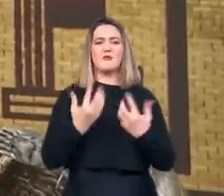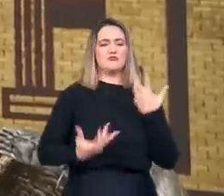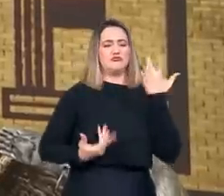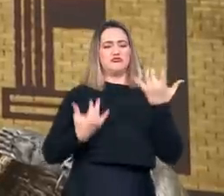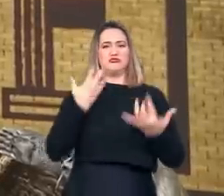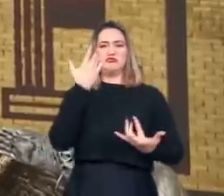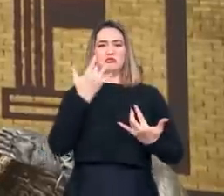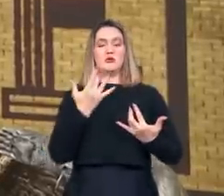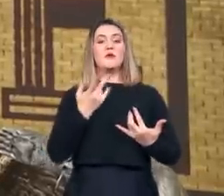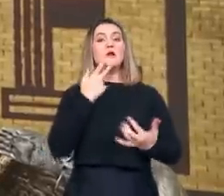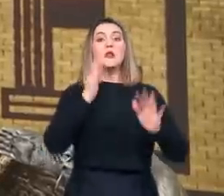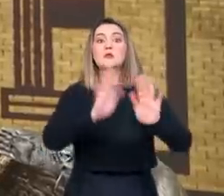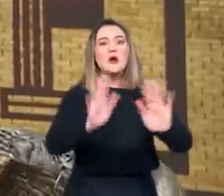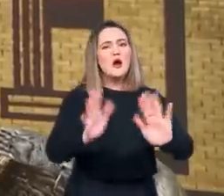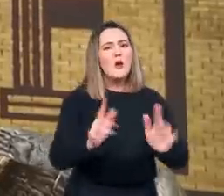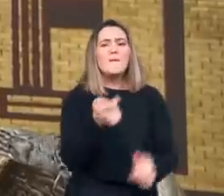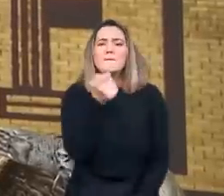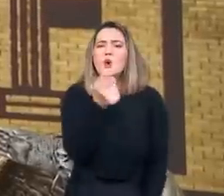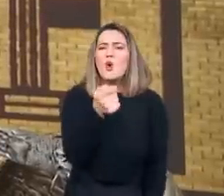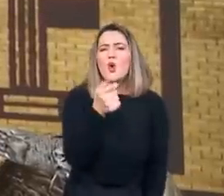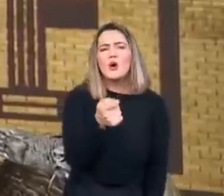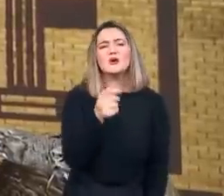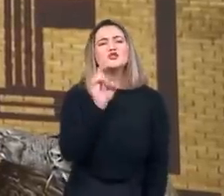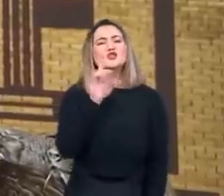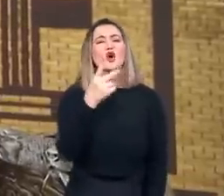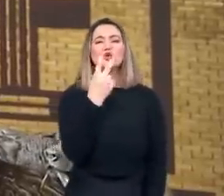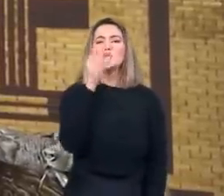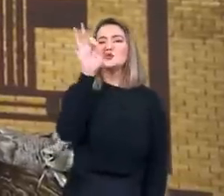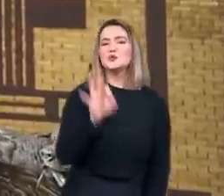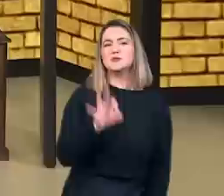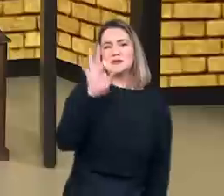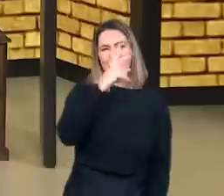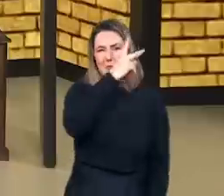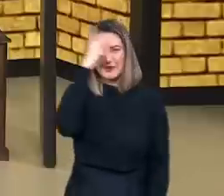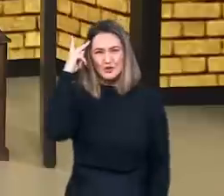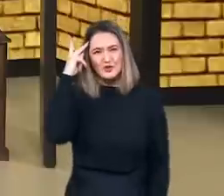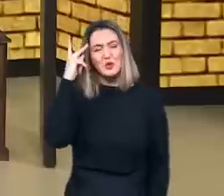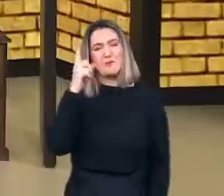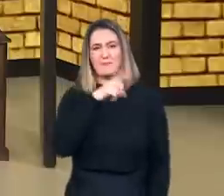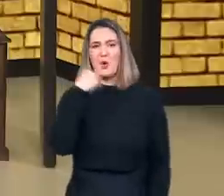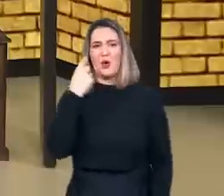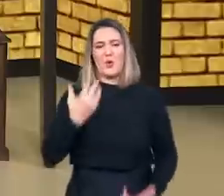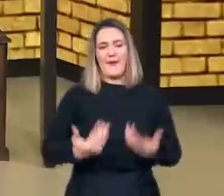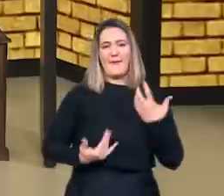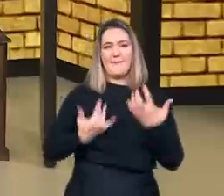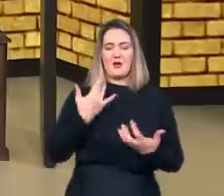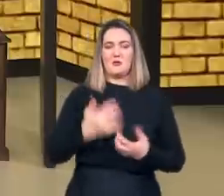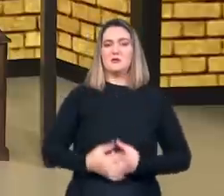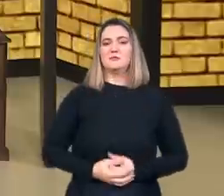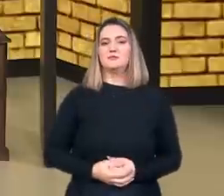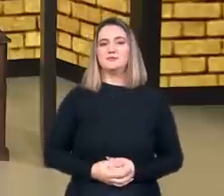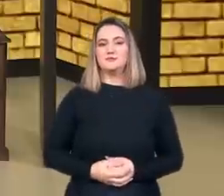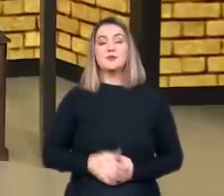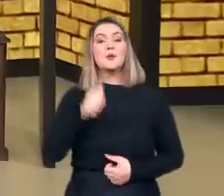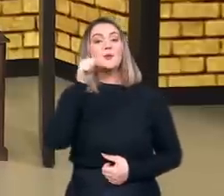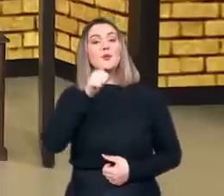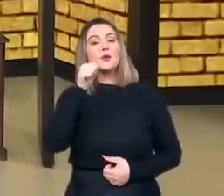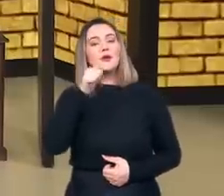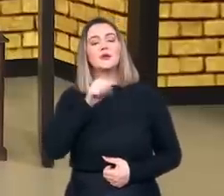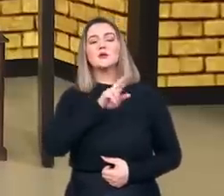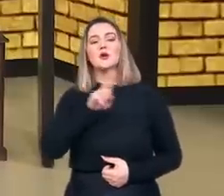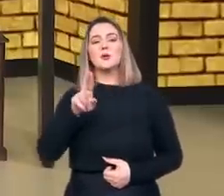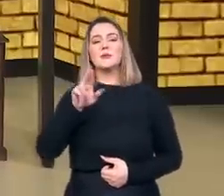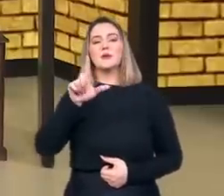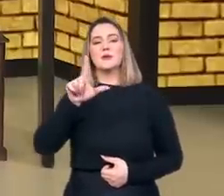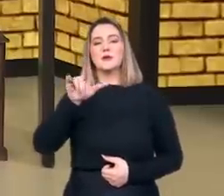católicos teriam sido, de fato, sentenciadas à morte. Segundo uma tabela levantada por Isa Maria Moreira Lys,